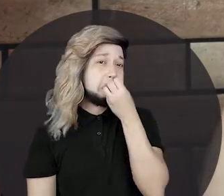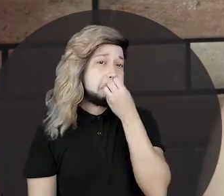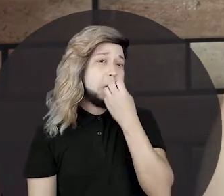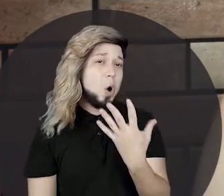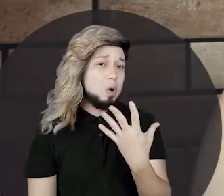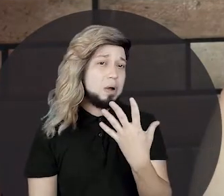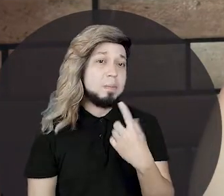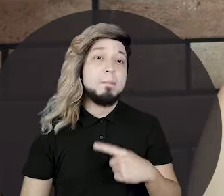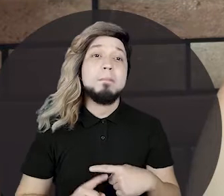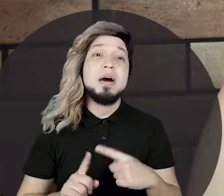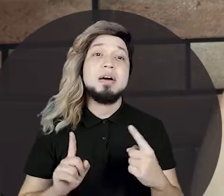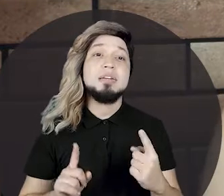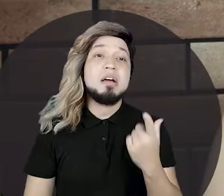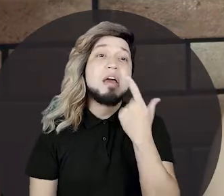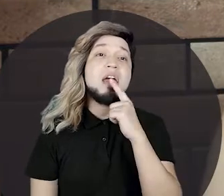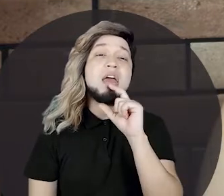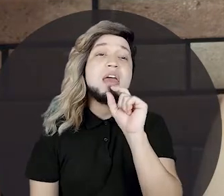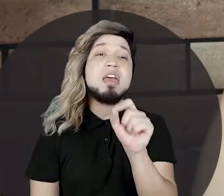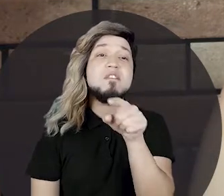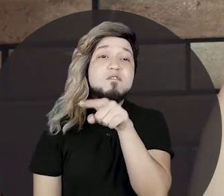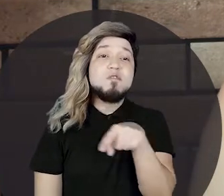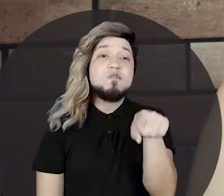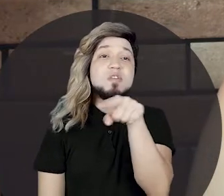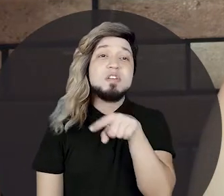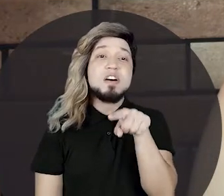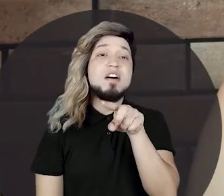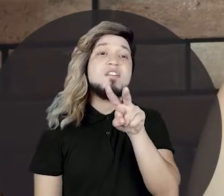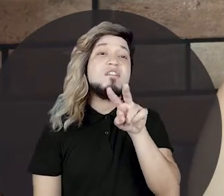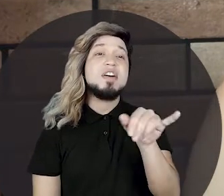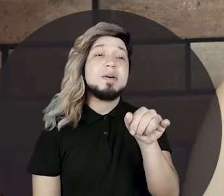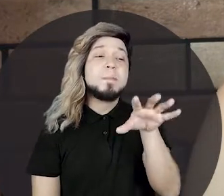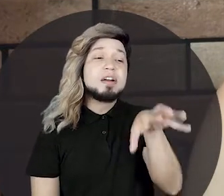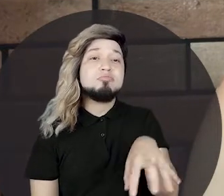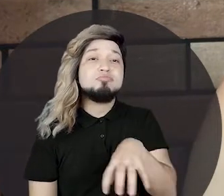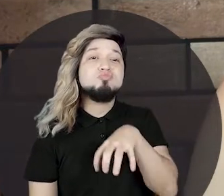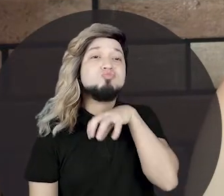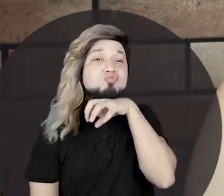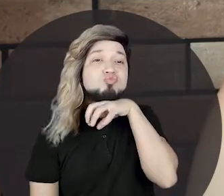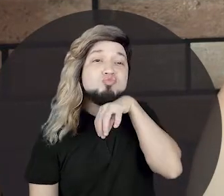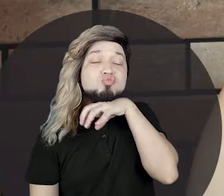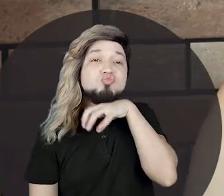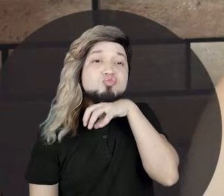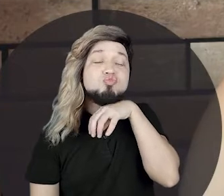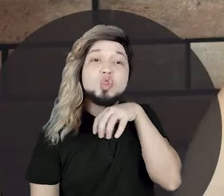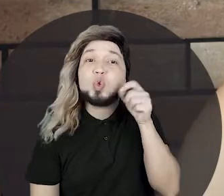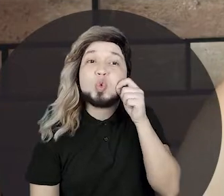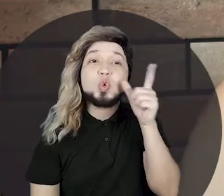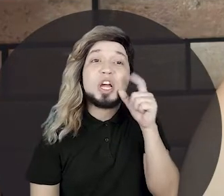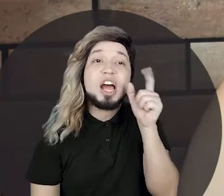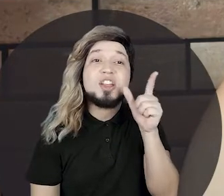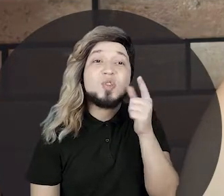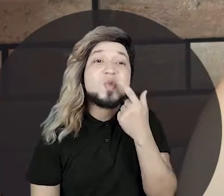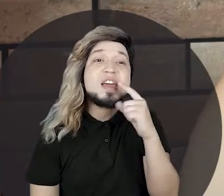até que é boa. Mas, quem de vocês vai colocar o guizo no pescoço do